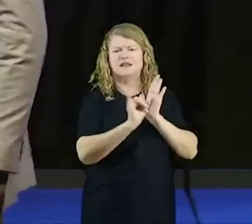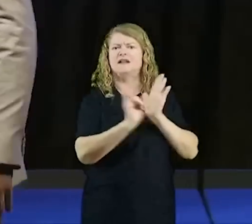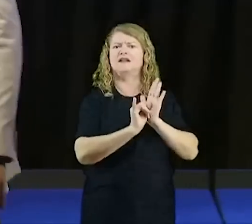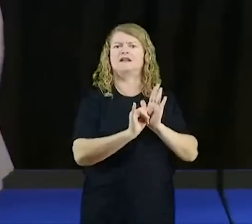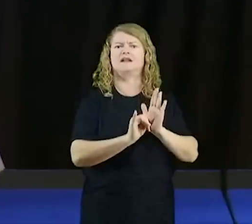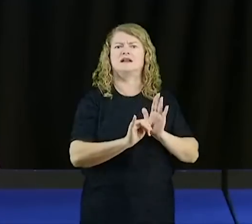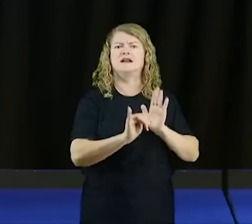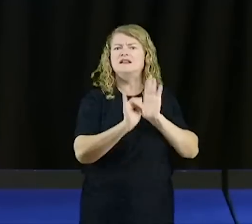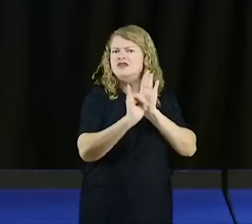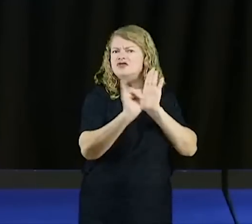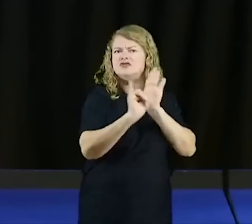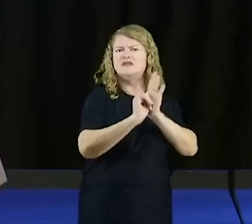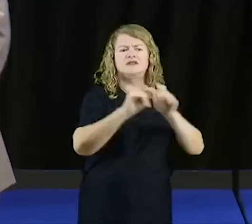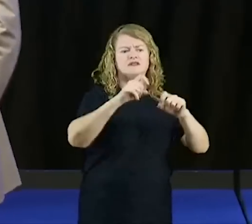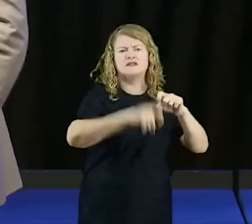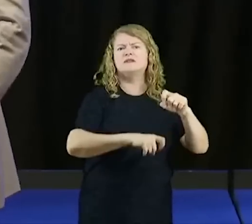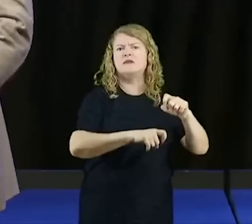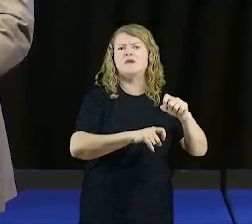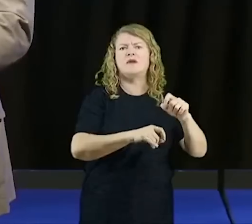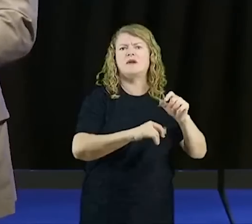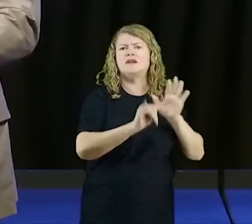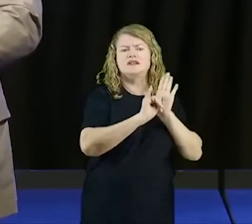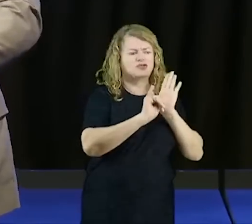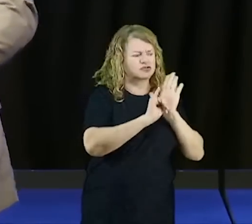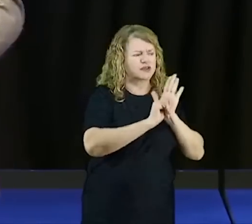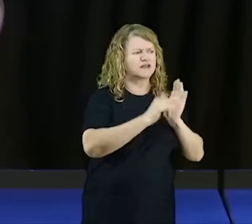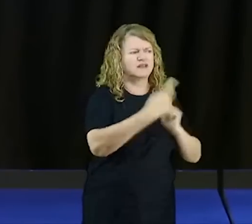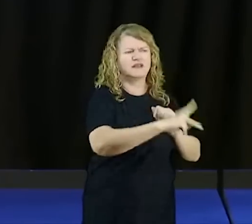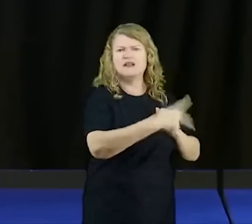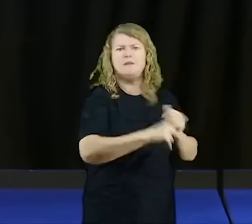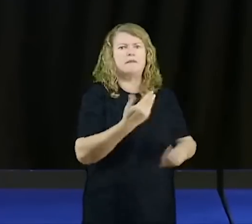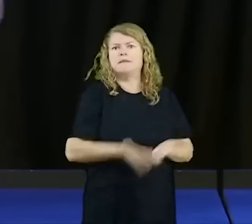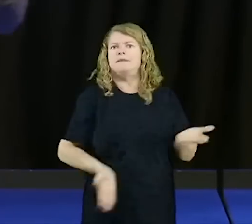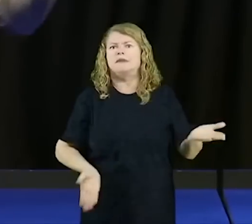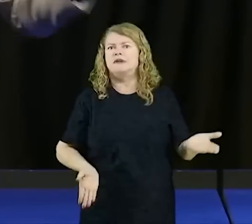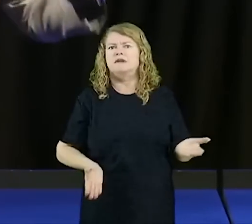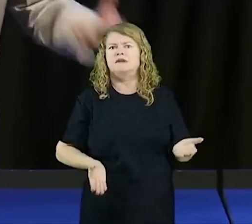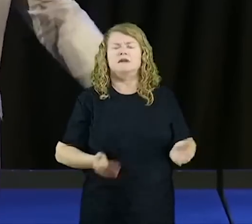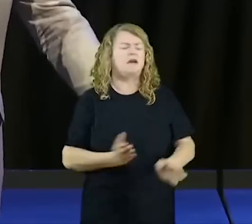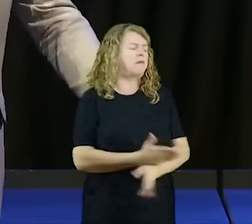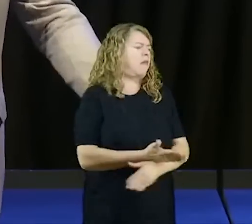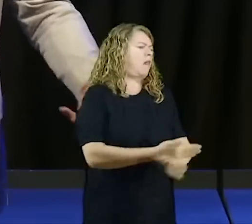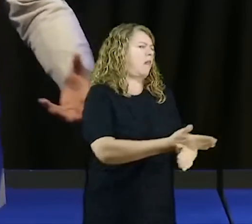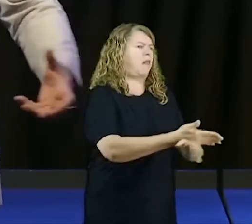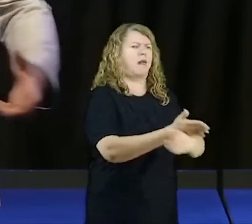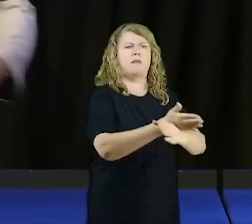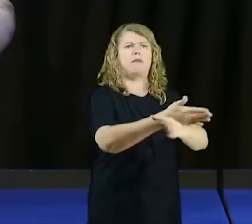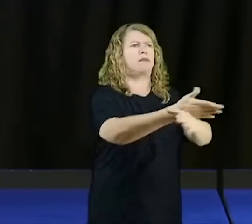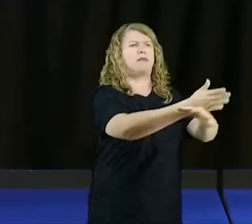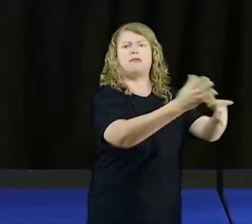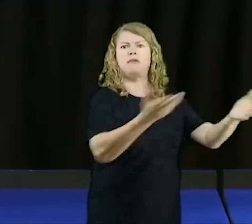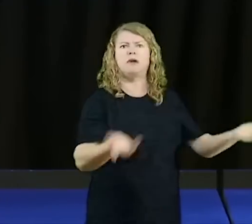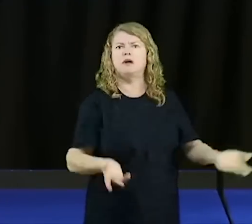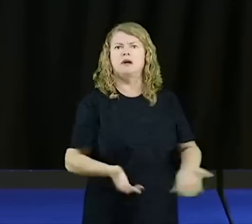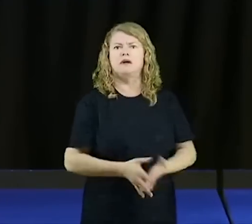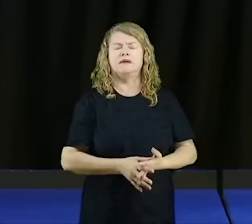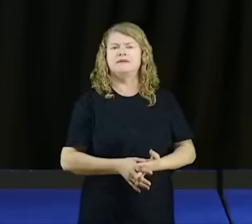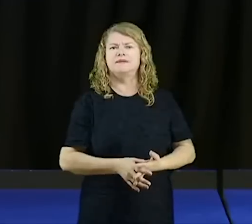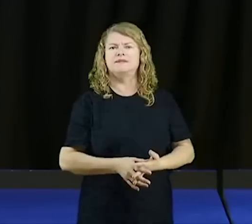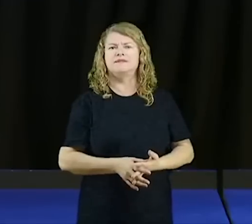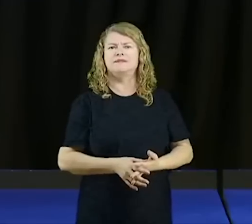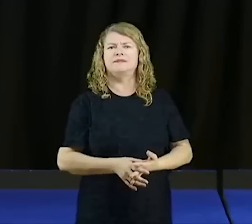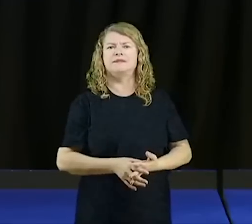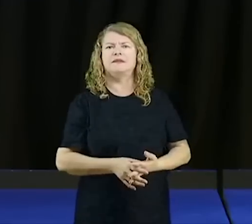homem tem. Ele tinha perdido. E ele foi para o outro lado do pêndulo, se tornou um homem